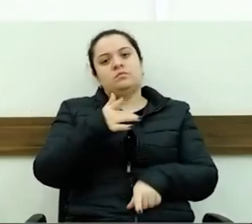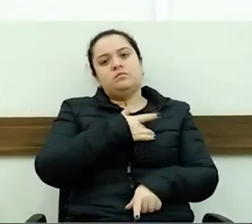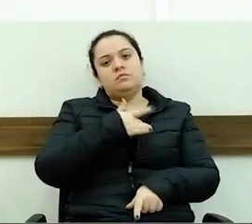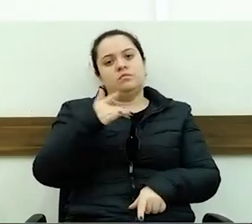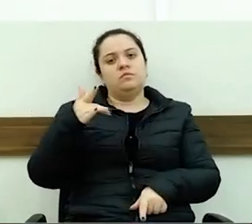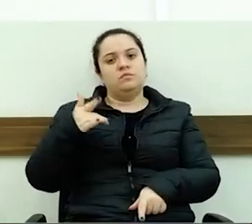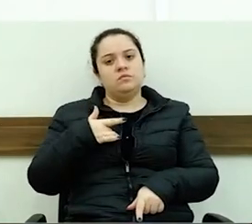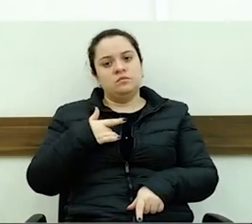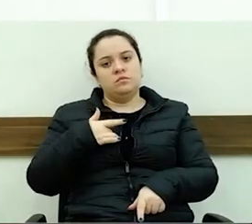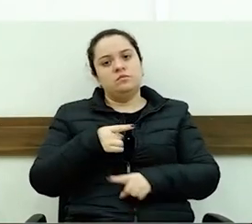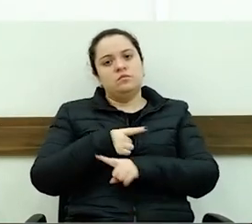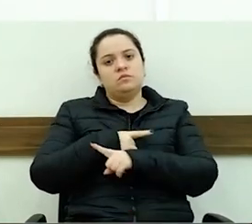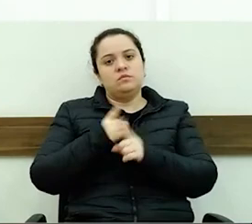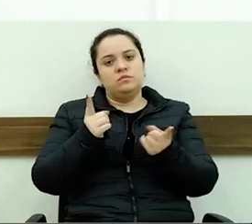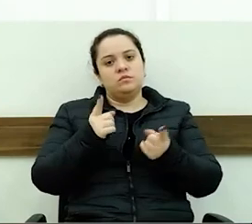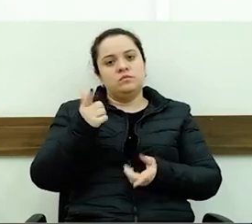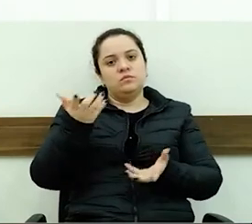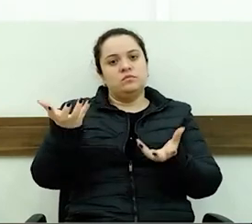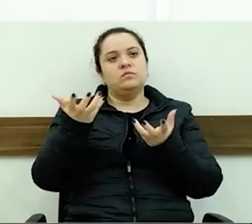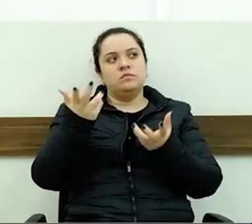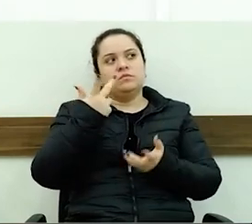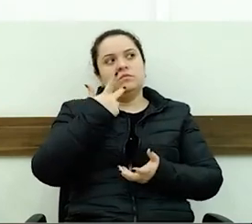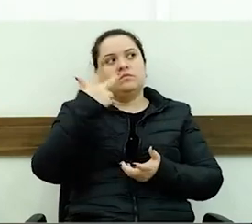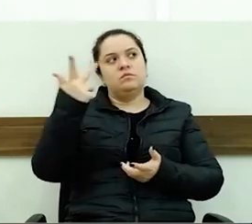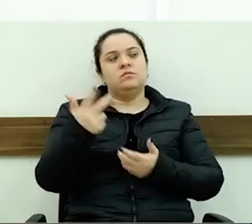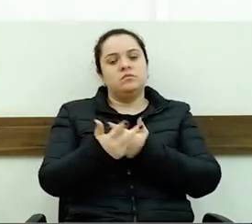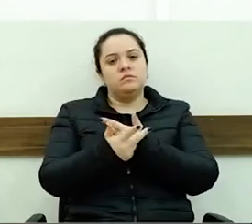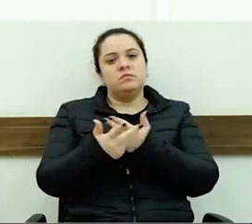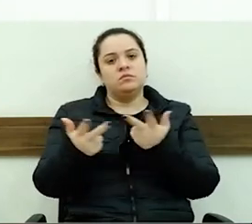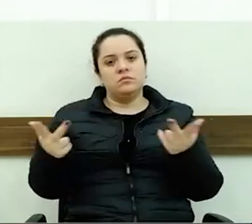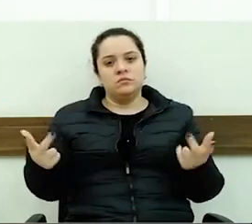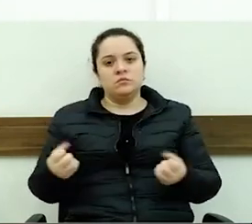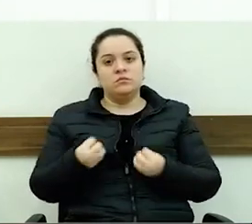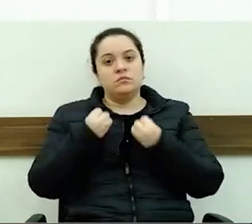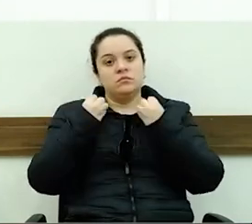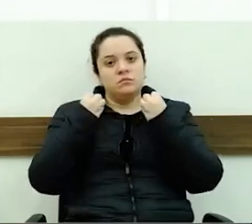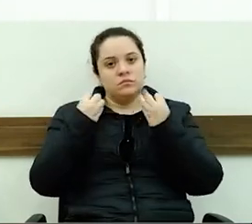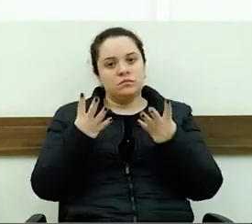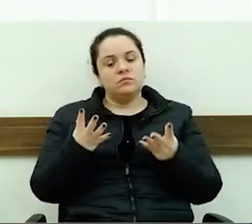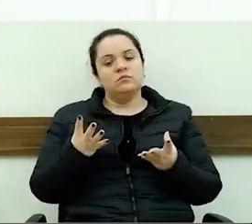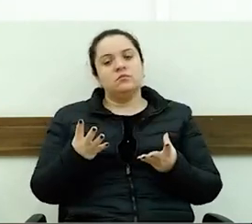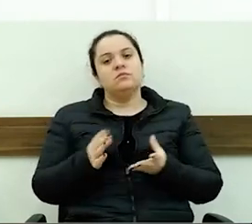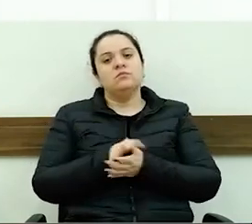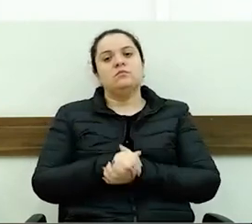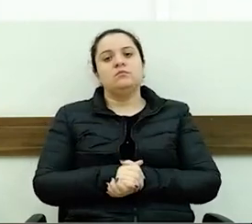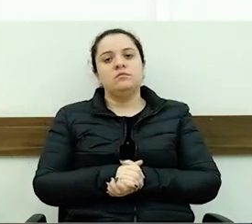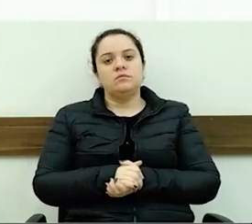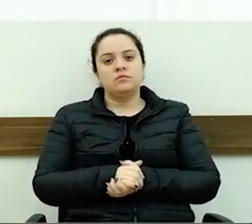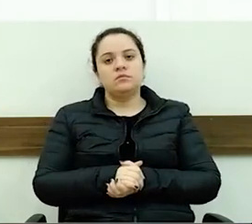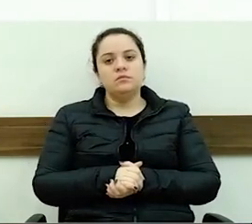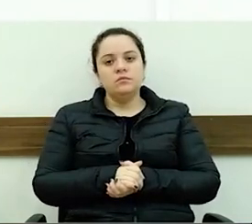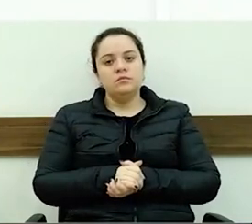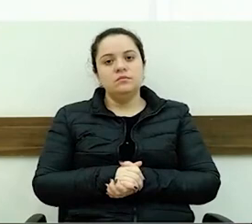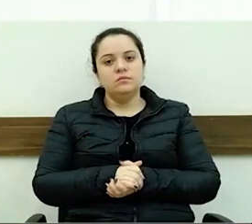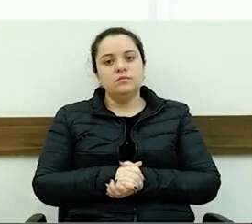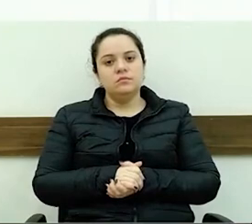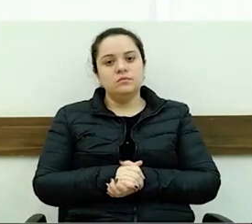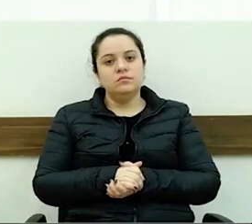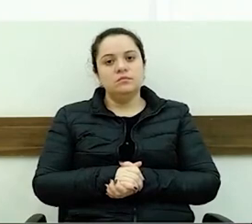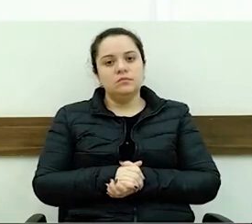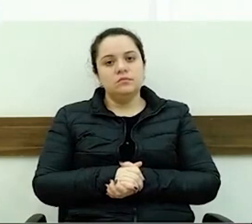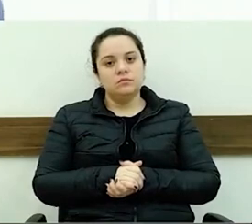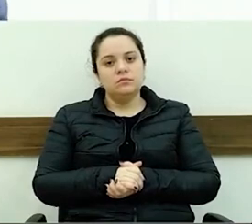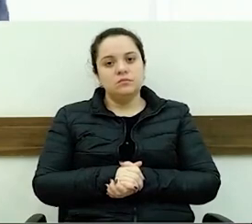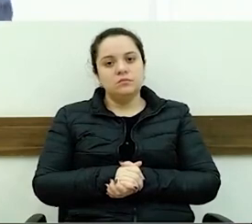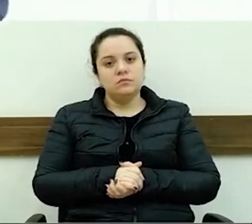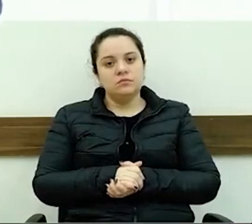Mas quero aqui falar de coisa boa, ao qual o vereador Givanildo, vereador Sandro, o vereador Beto e outros vereadores, vereadora Karina,